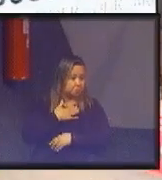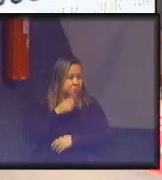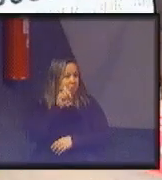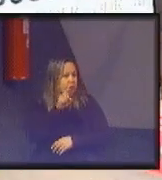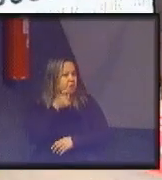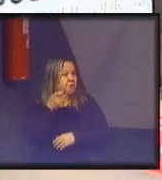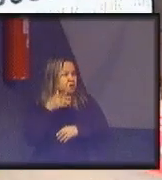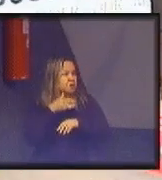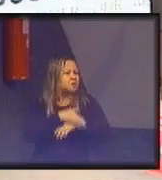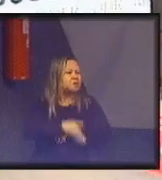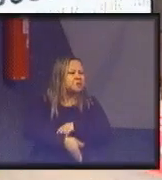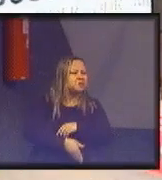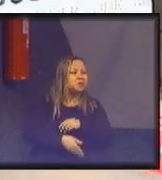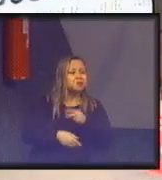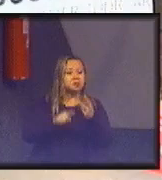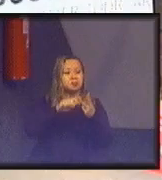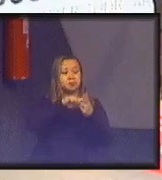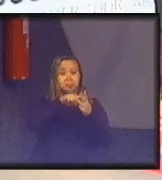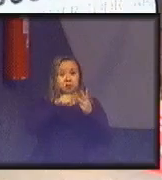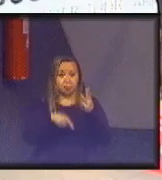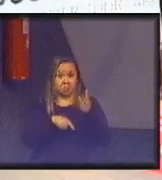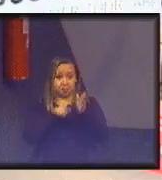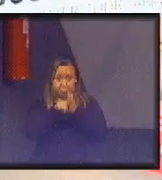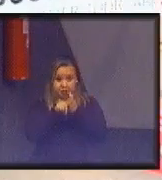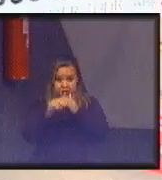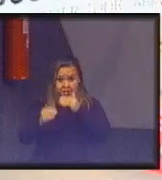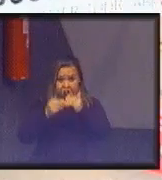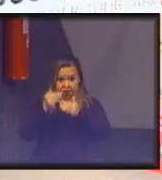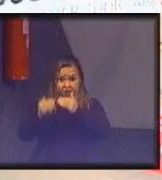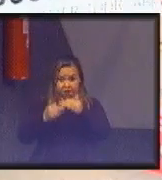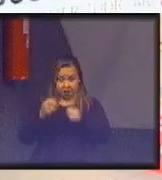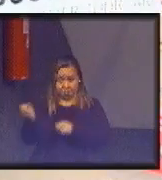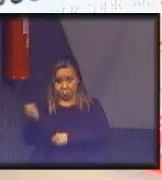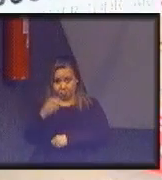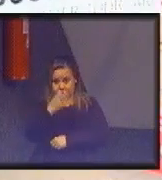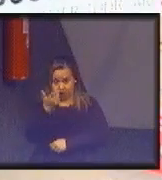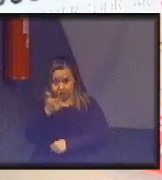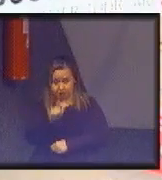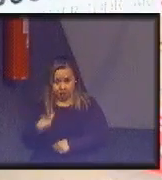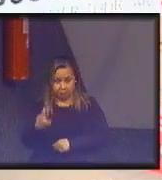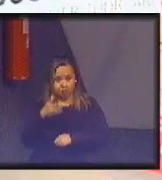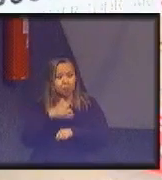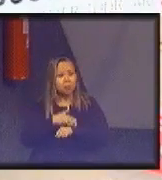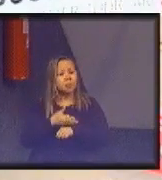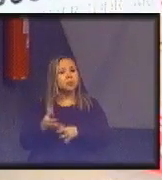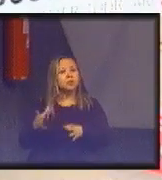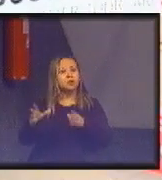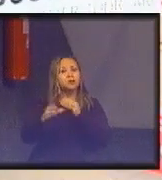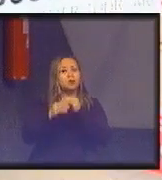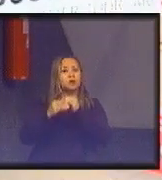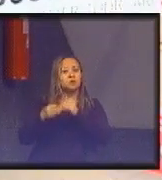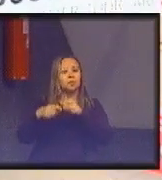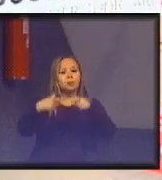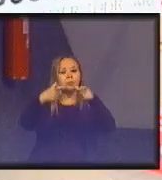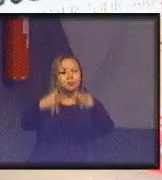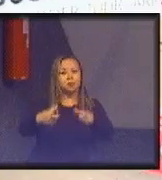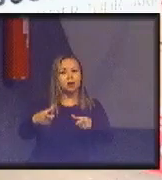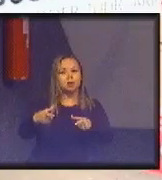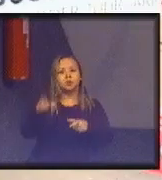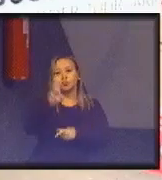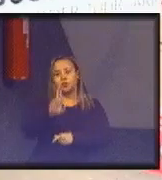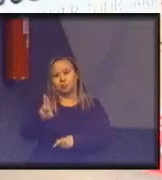dentro do tripé, pesquisa, desenvolvimento e inovação, faz parte do ambiente universidade,